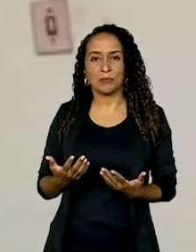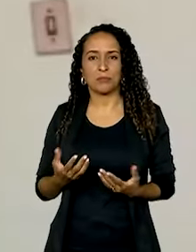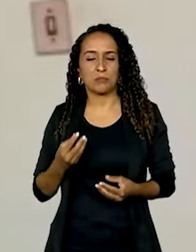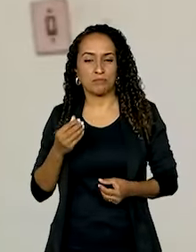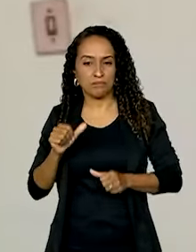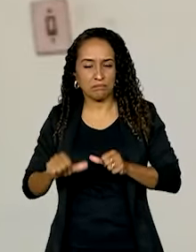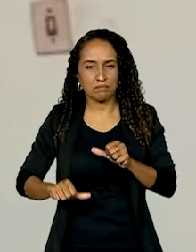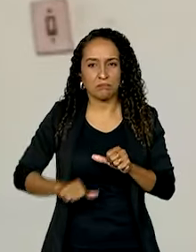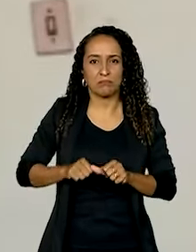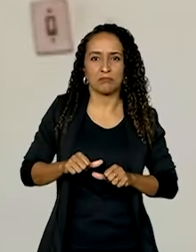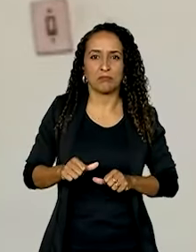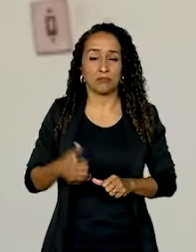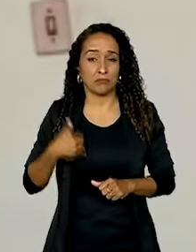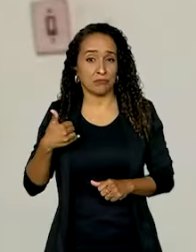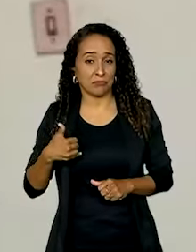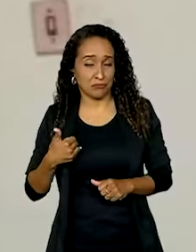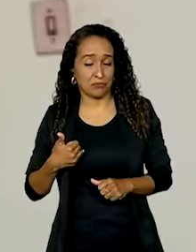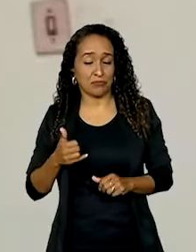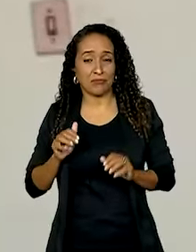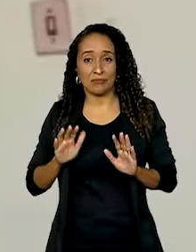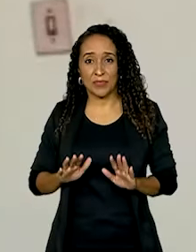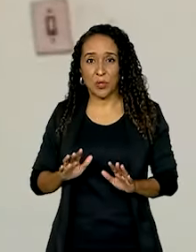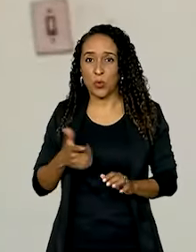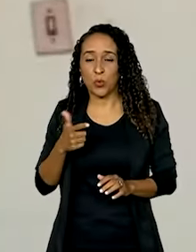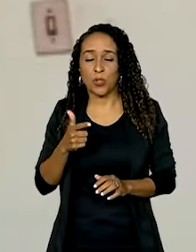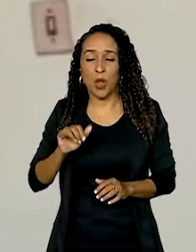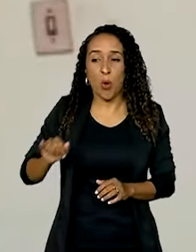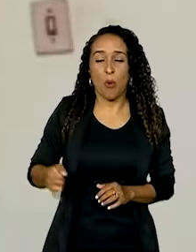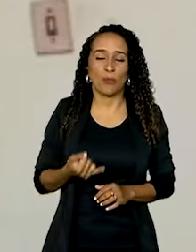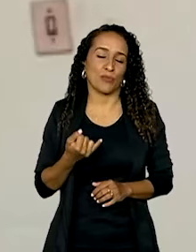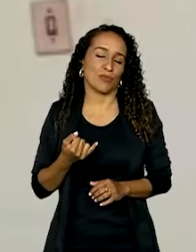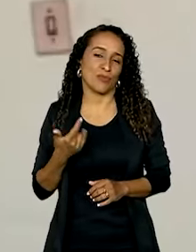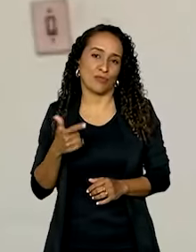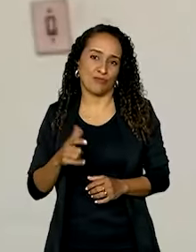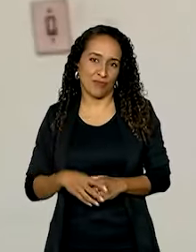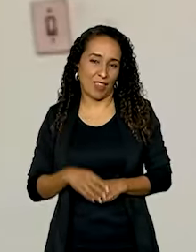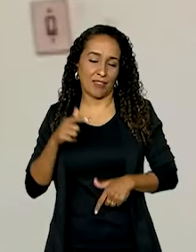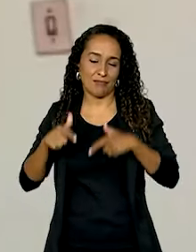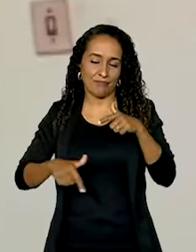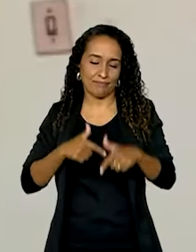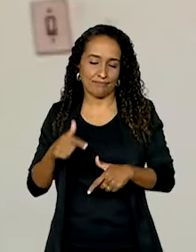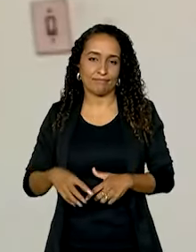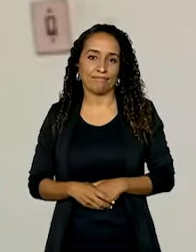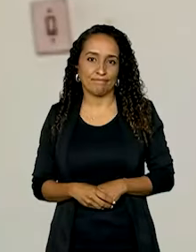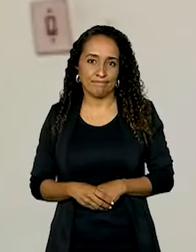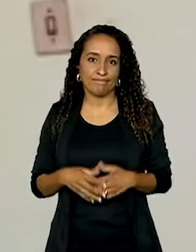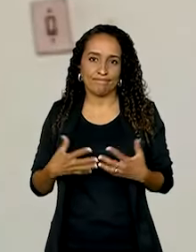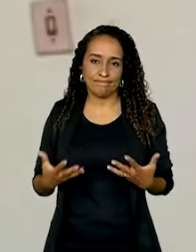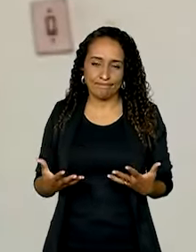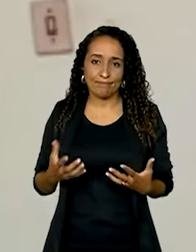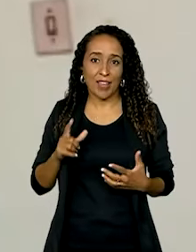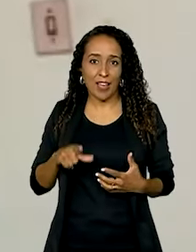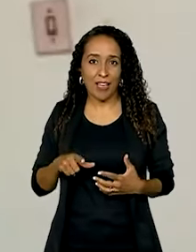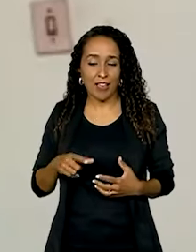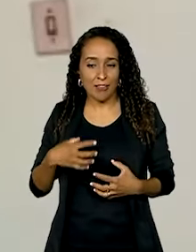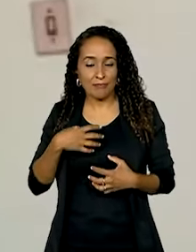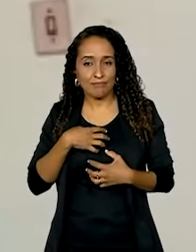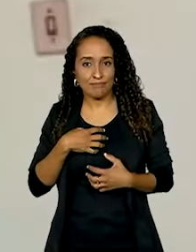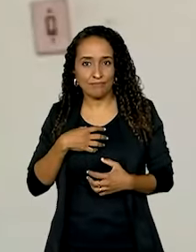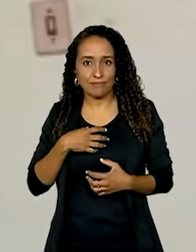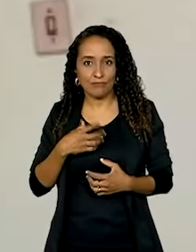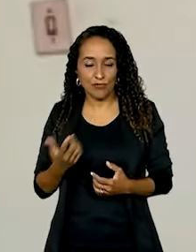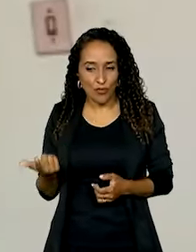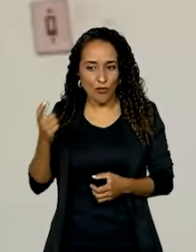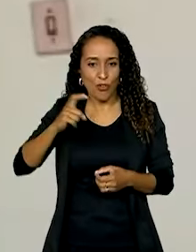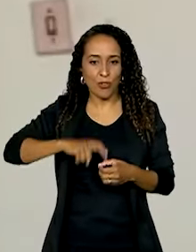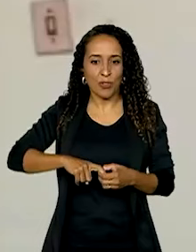minha idade. Então, assim, não aparecem muitas oportunidades de trabalho. Então é uma forma de reinserir, né,